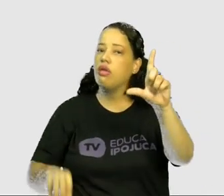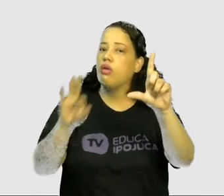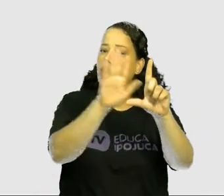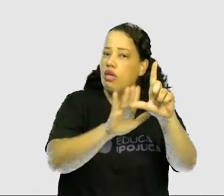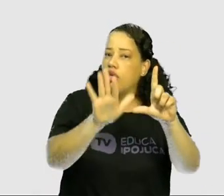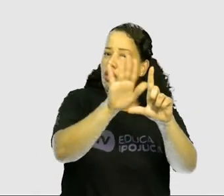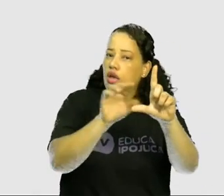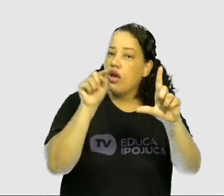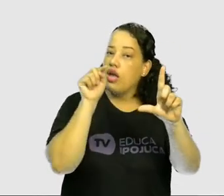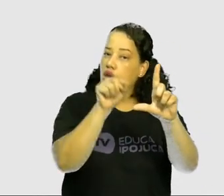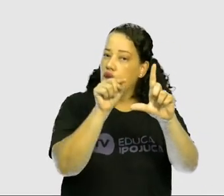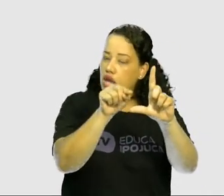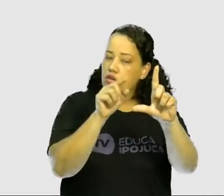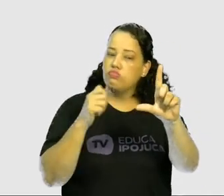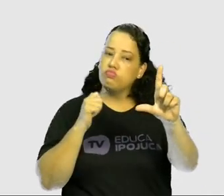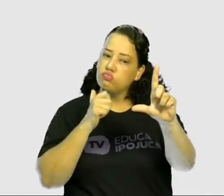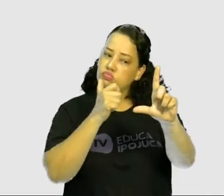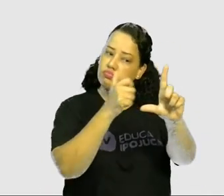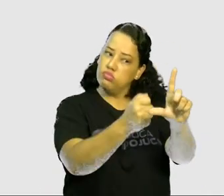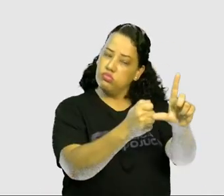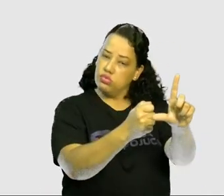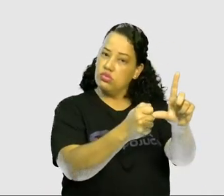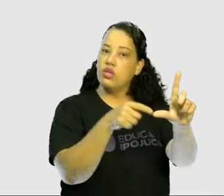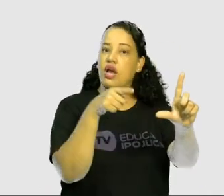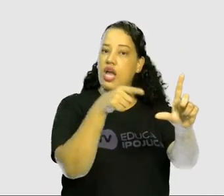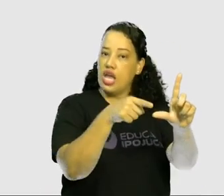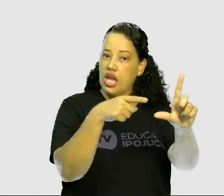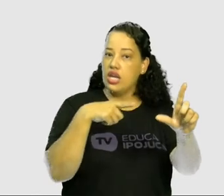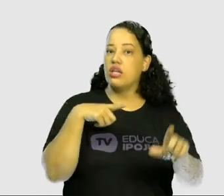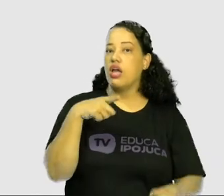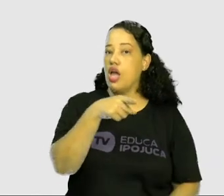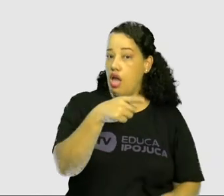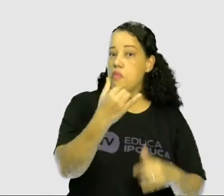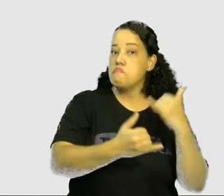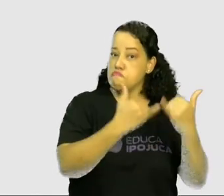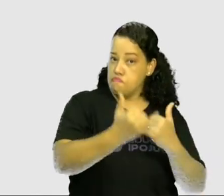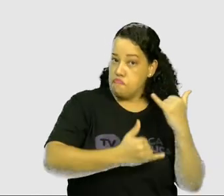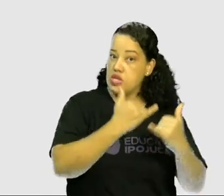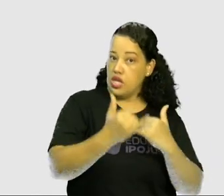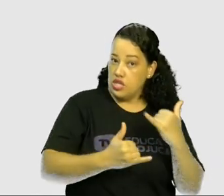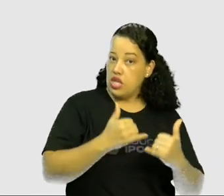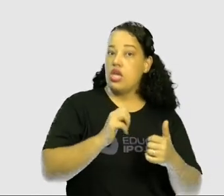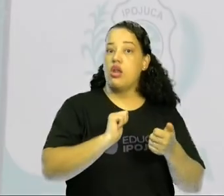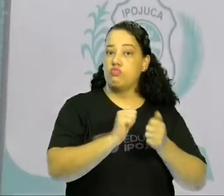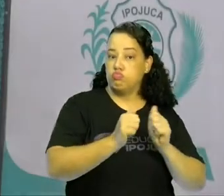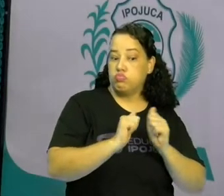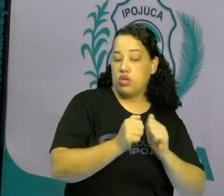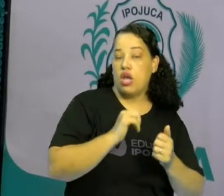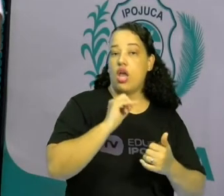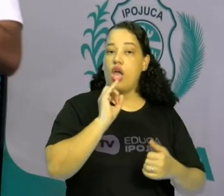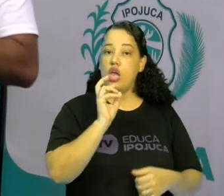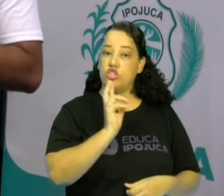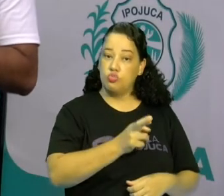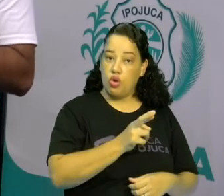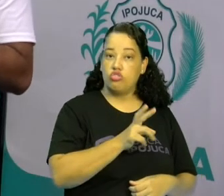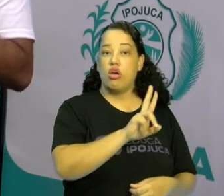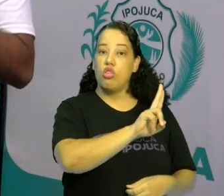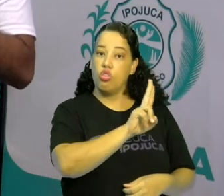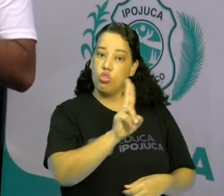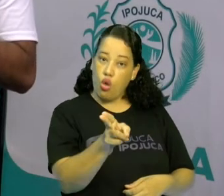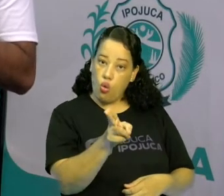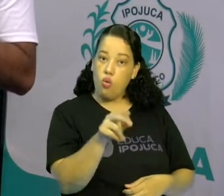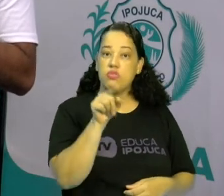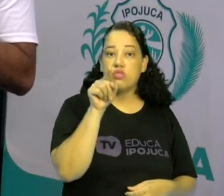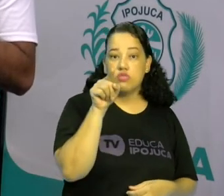desafio. Esse desafio é um game. E assim que você fizer o game, você vai colocar lá o seu nome completo,